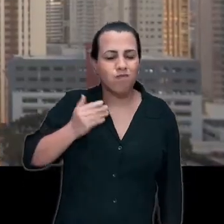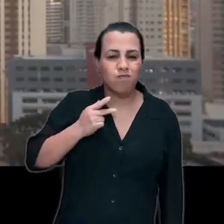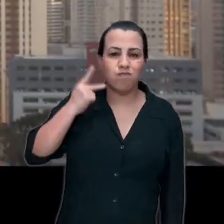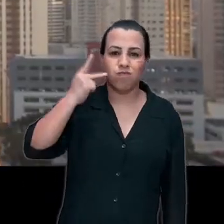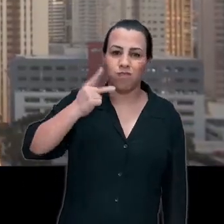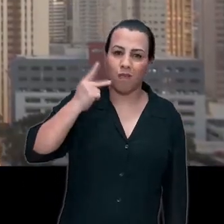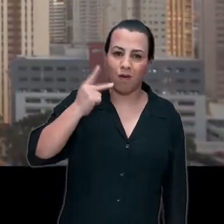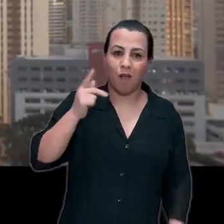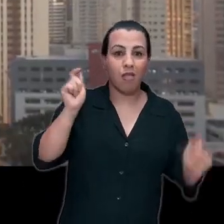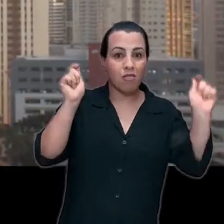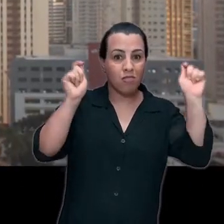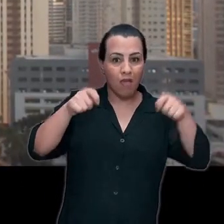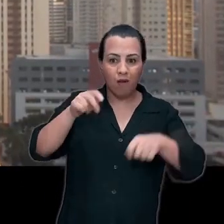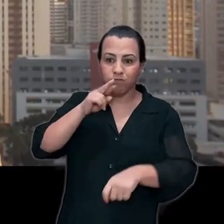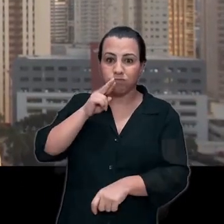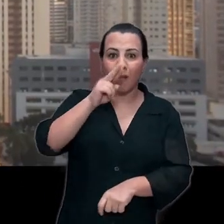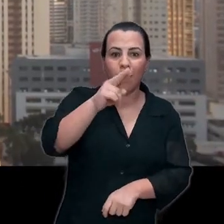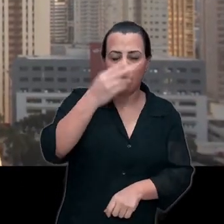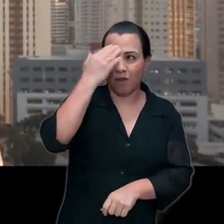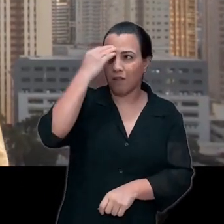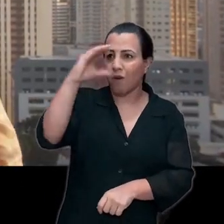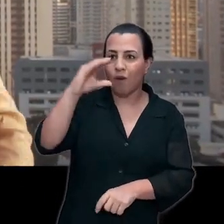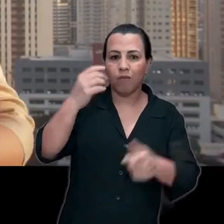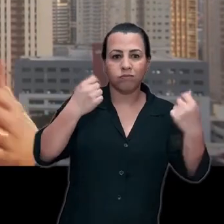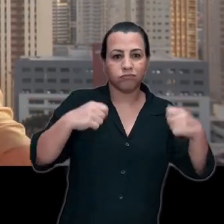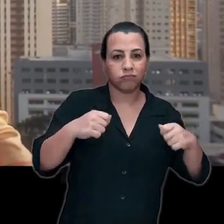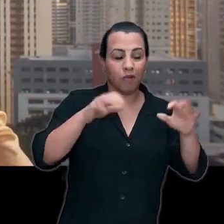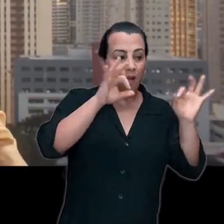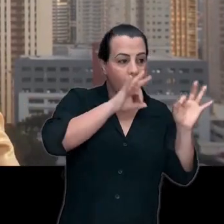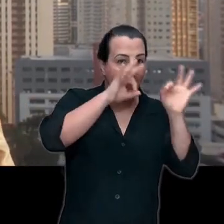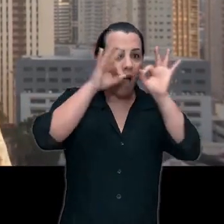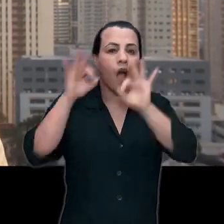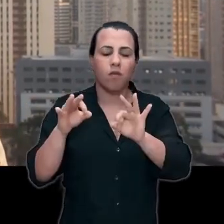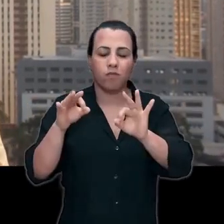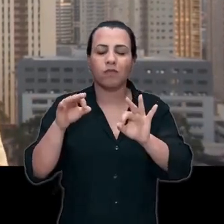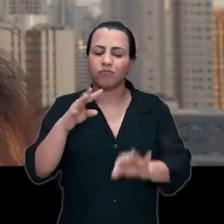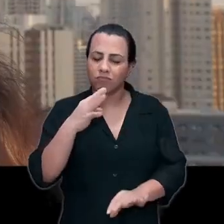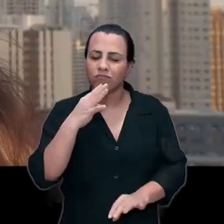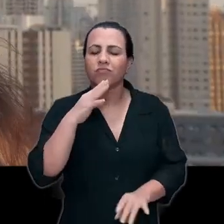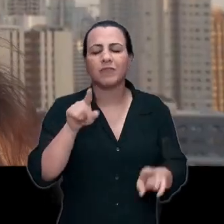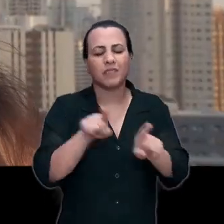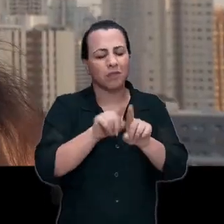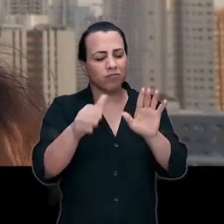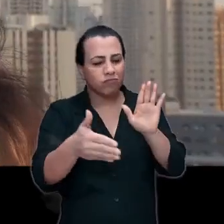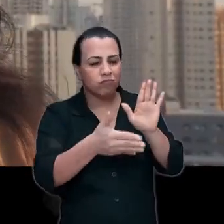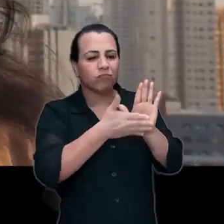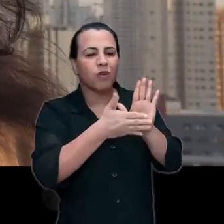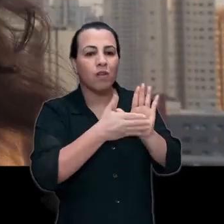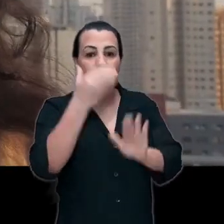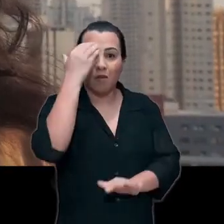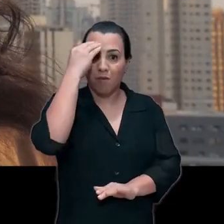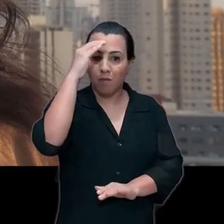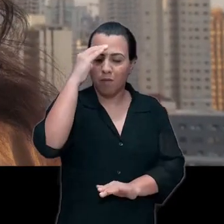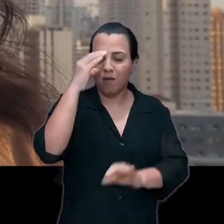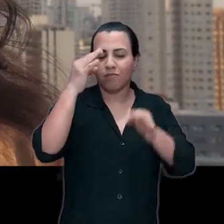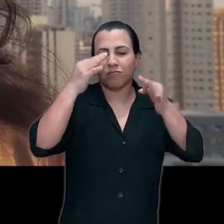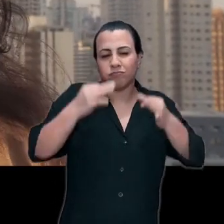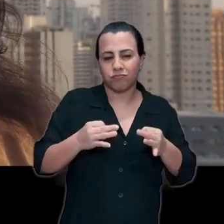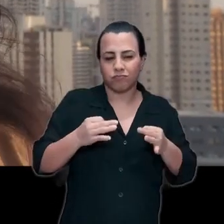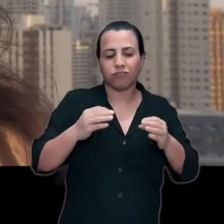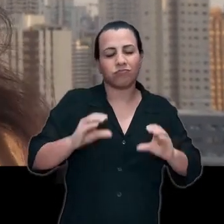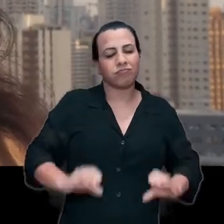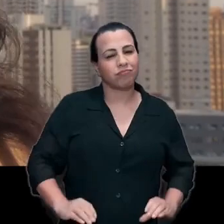construir juntas uma cidade inclusiva para todos. Venha conosco, acompanhe os nossos programas e conheça as nossas